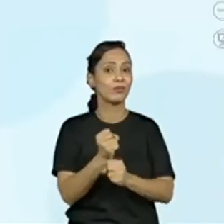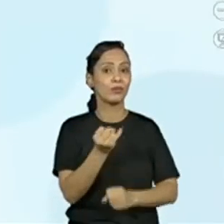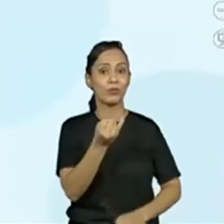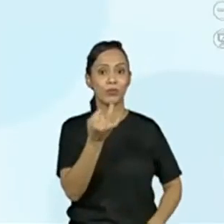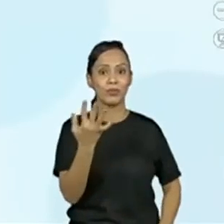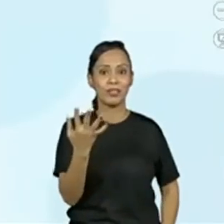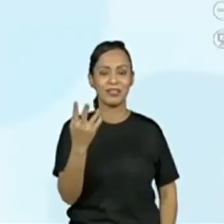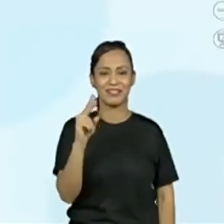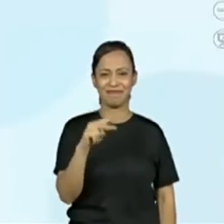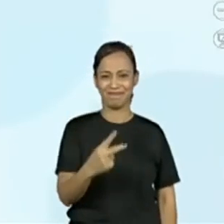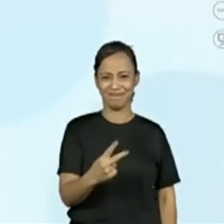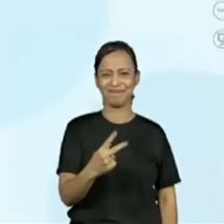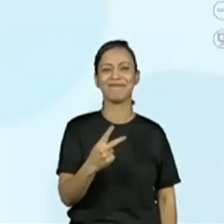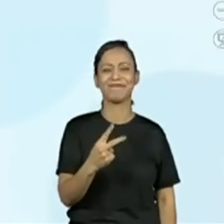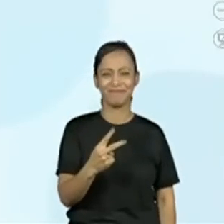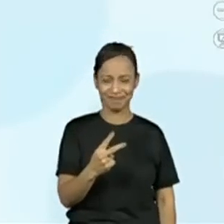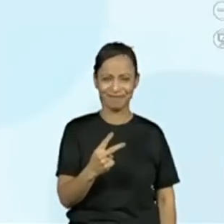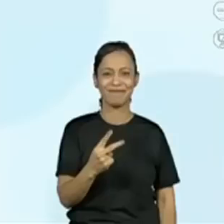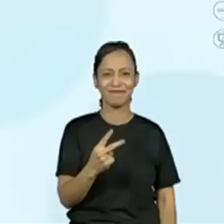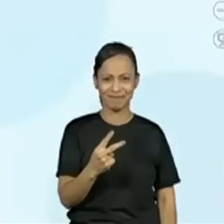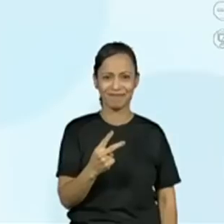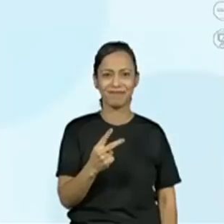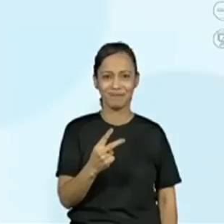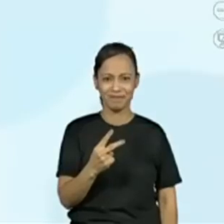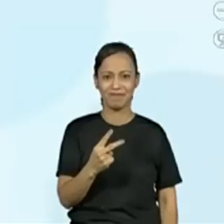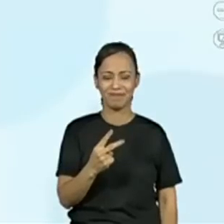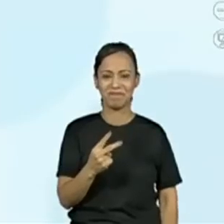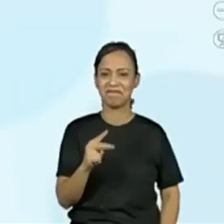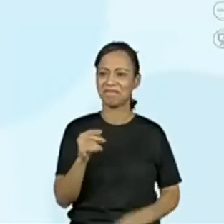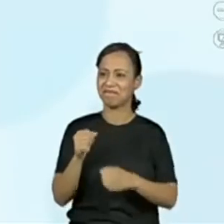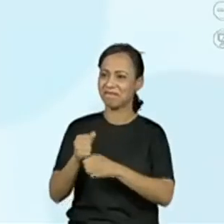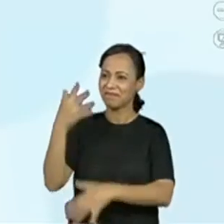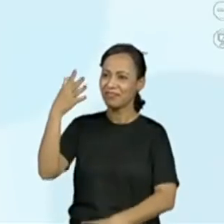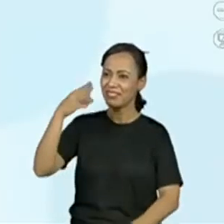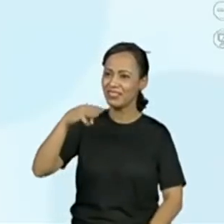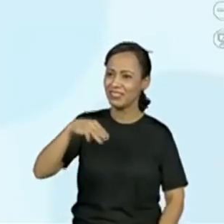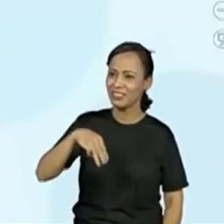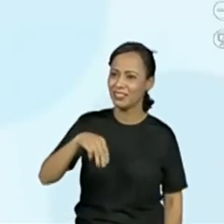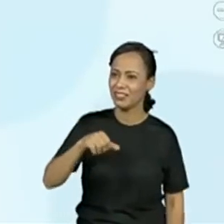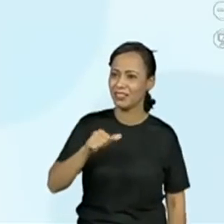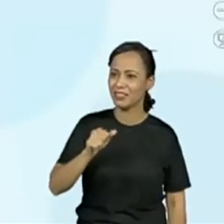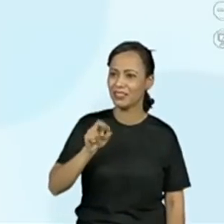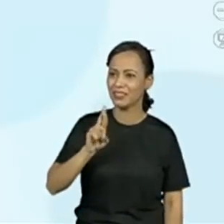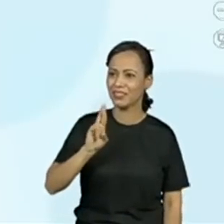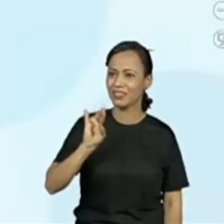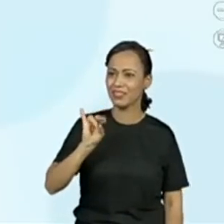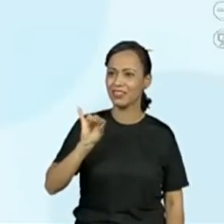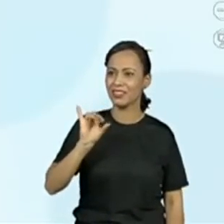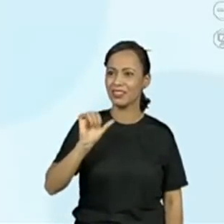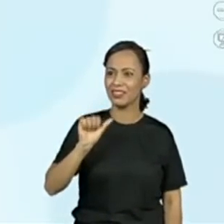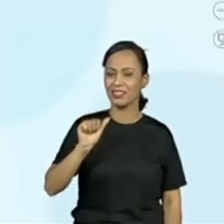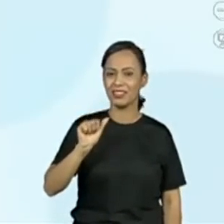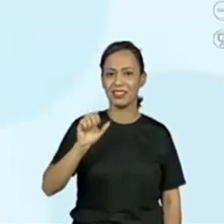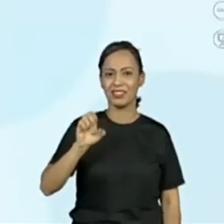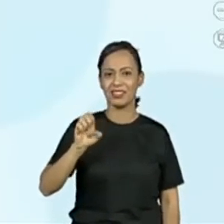Chegaremos no número 2. Isso. Estou enlistando aqui. Parabéns. 3 menos 1 igual a 2.